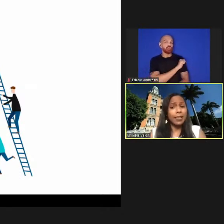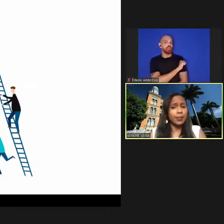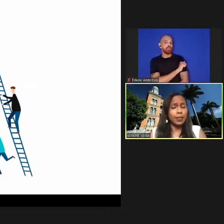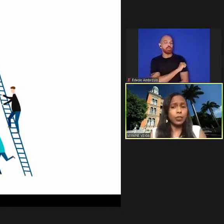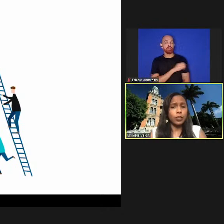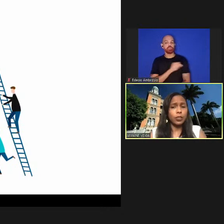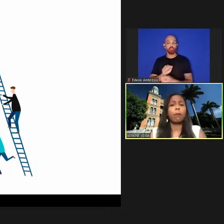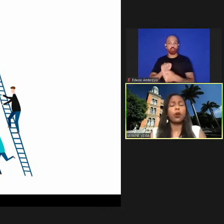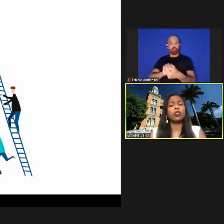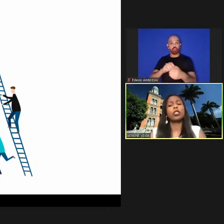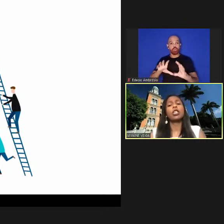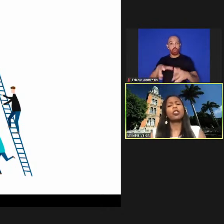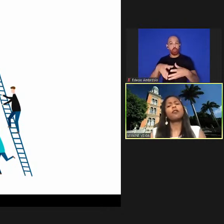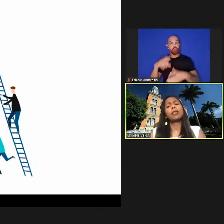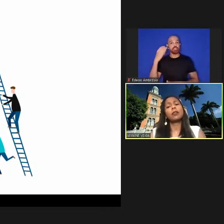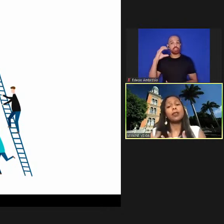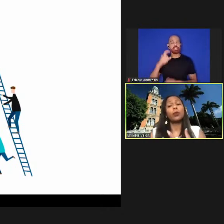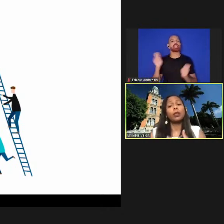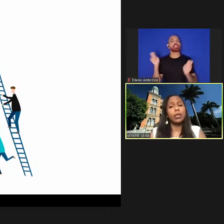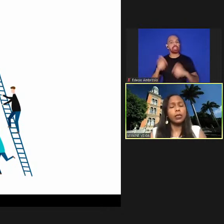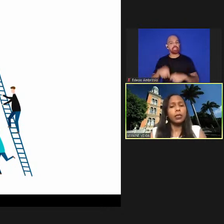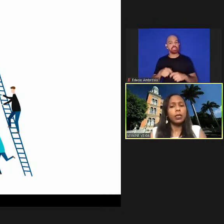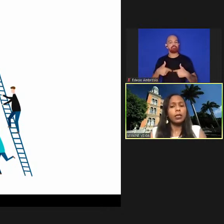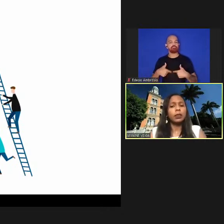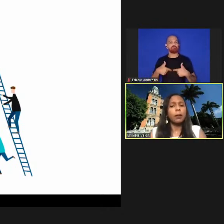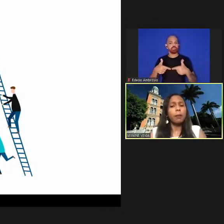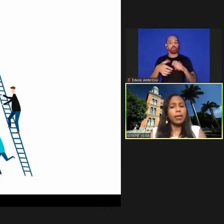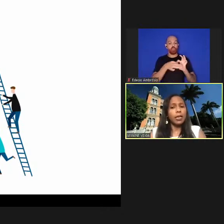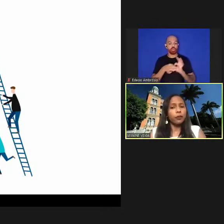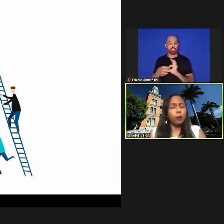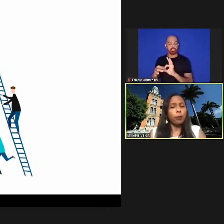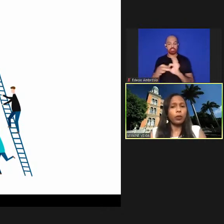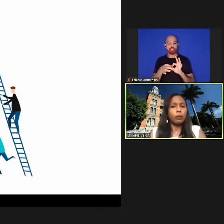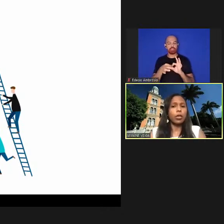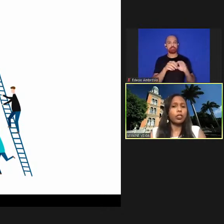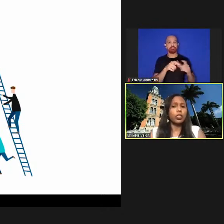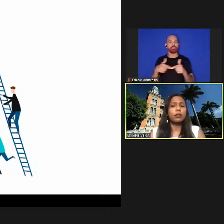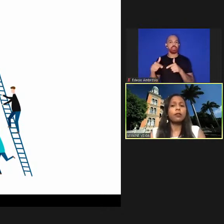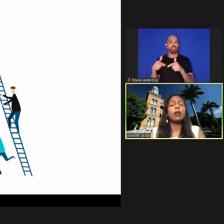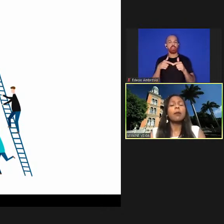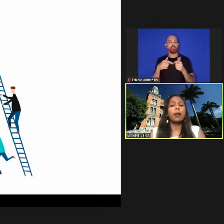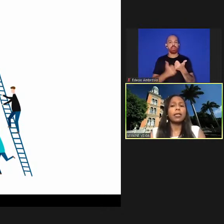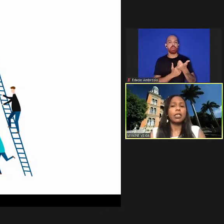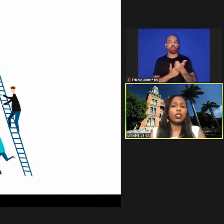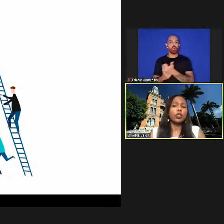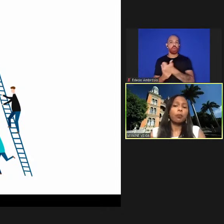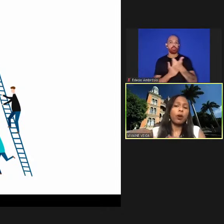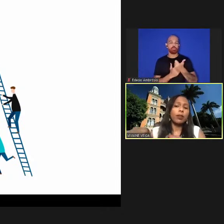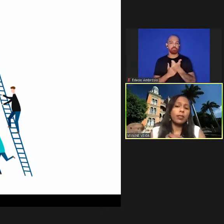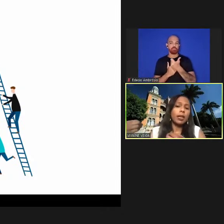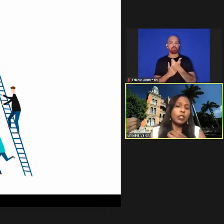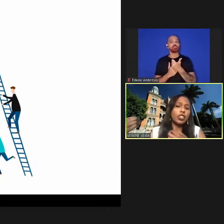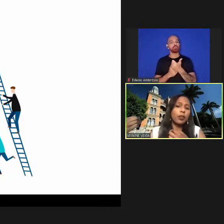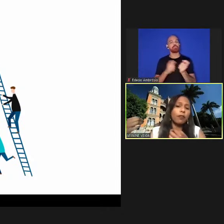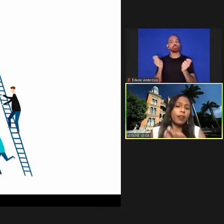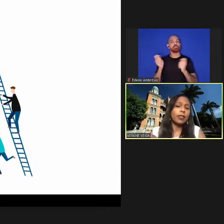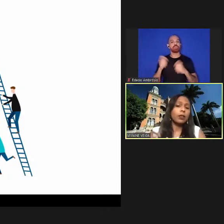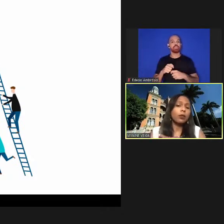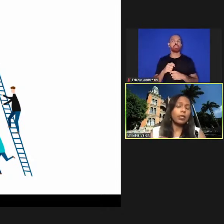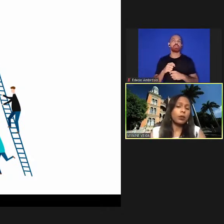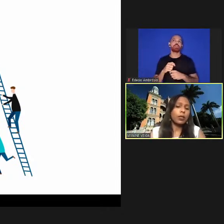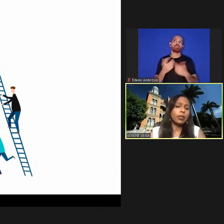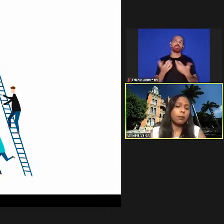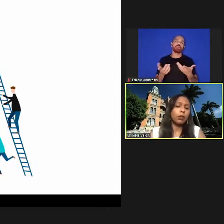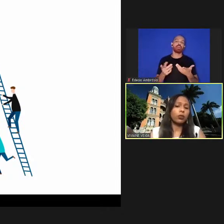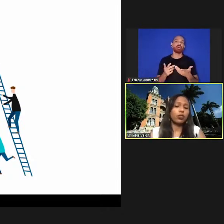comunidade científica pode de fato se unir e trabalhar de forma colaborativa para que a gente possa fazer